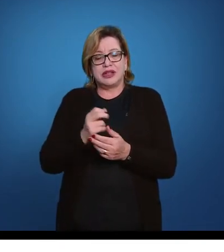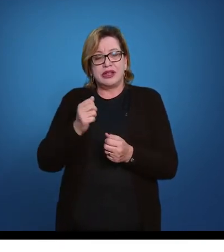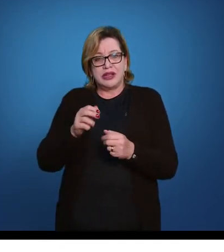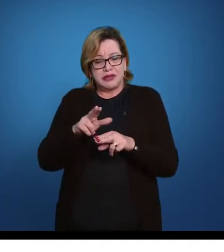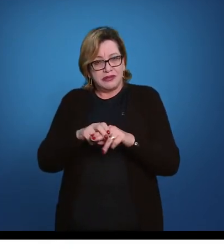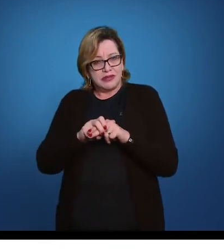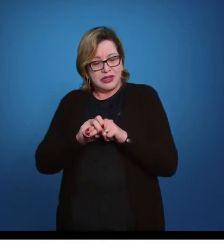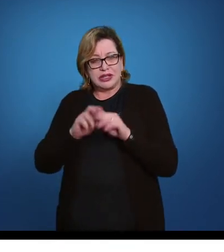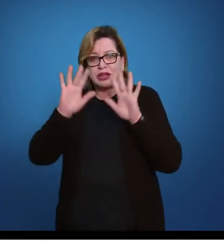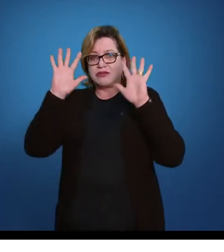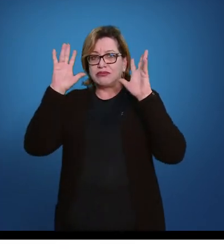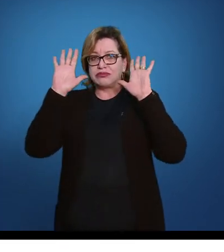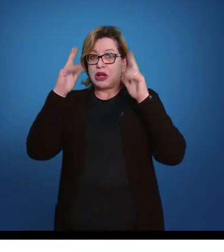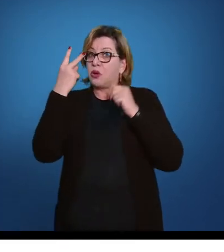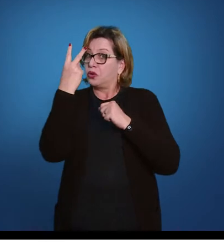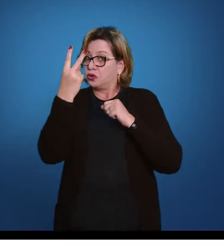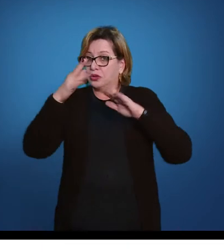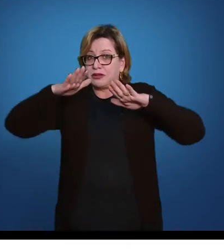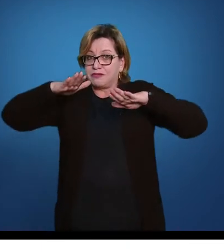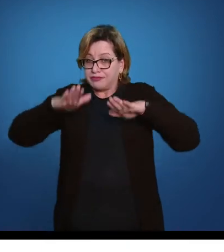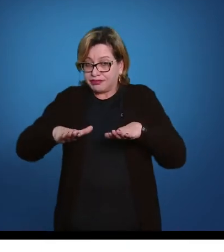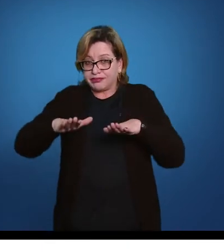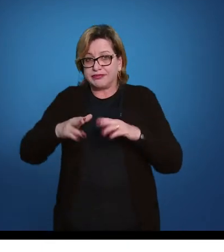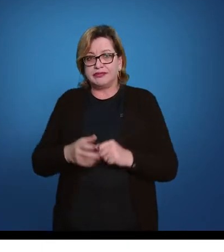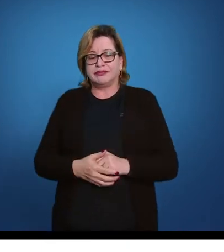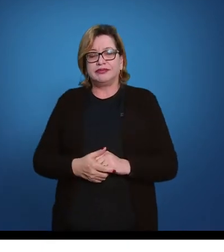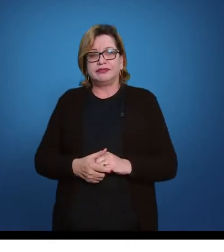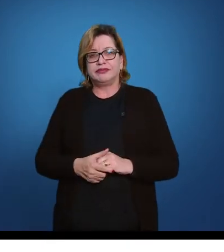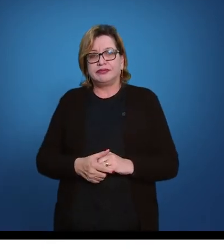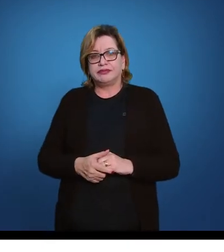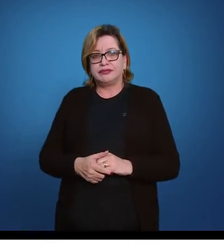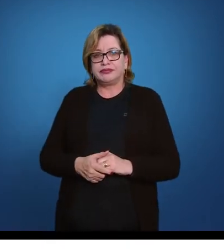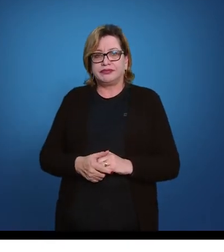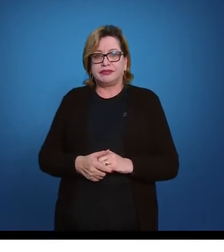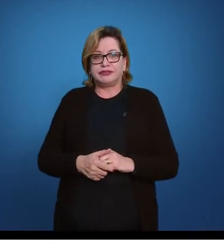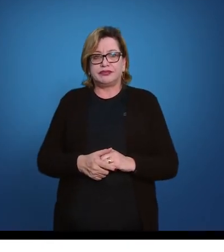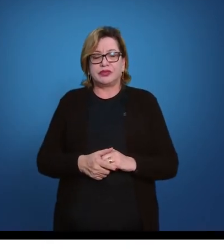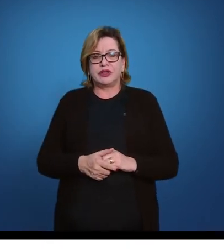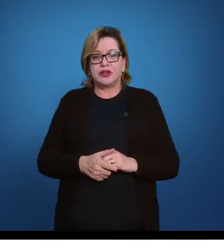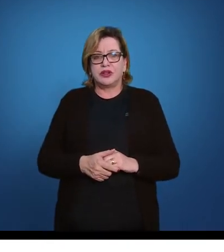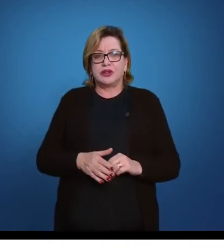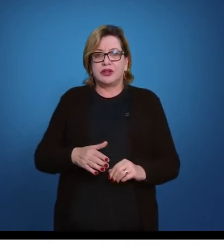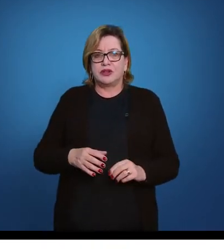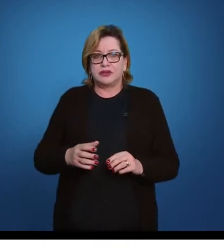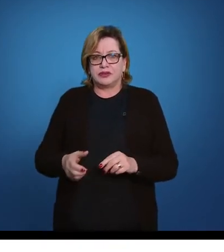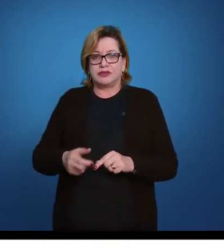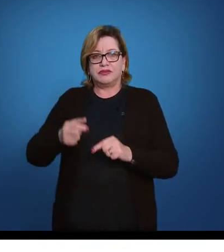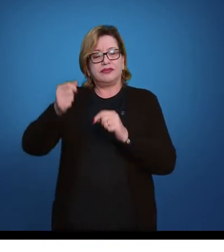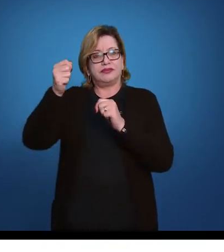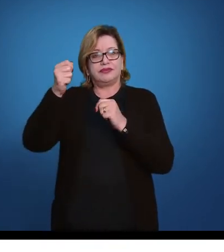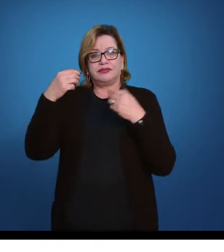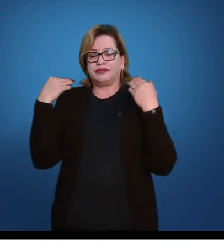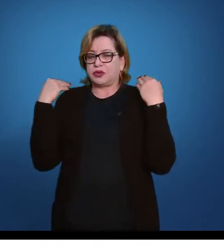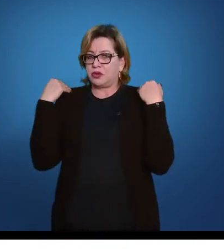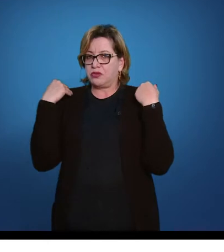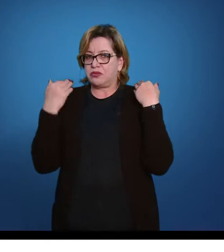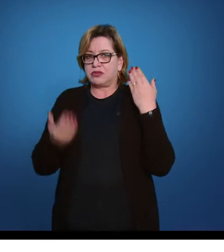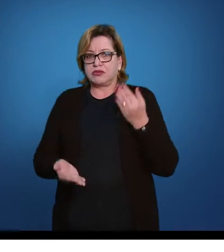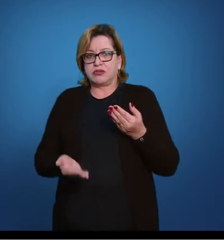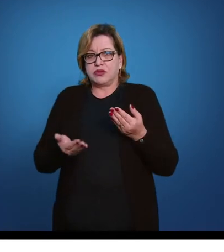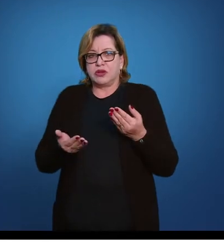mãos no chão. Apoie as mãos ali. Com uma mão nós seguramos no ombro